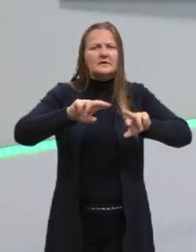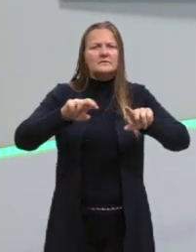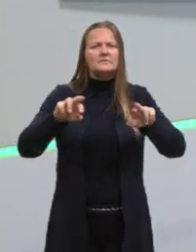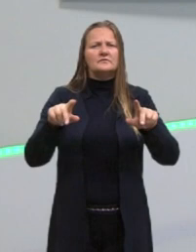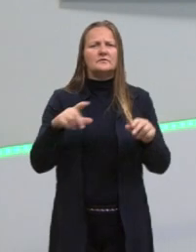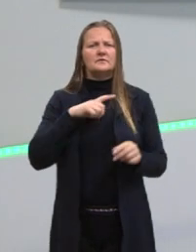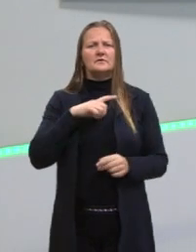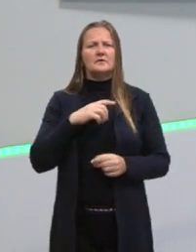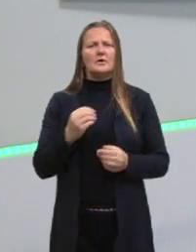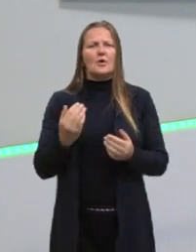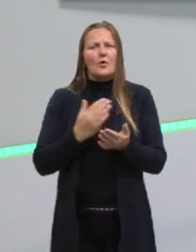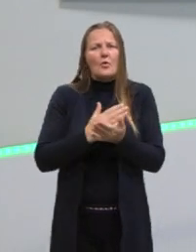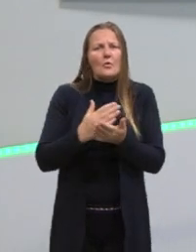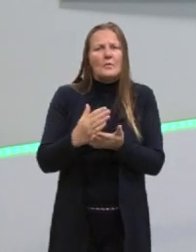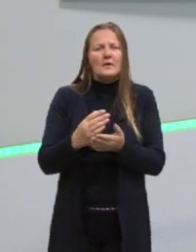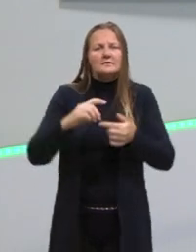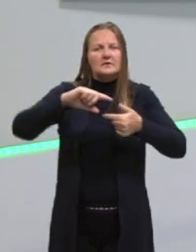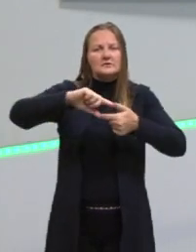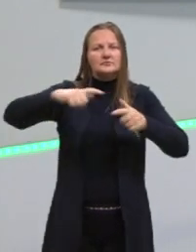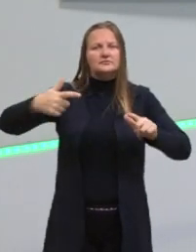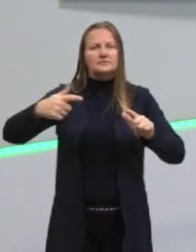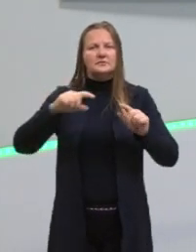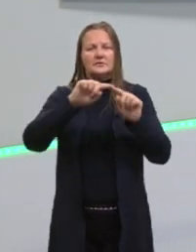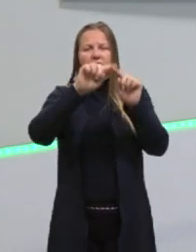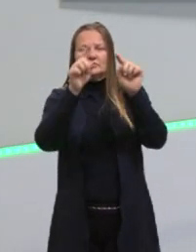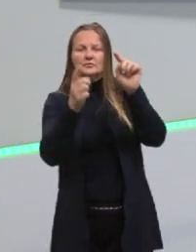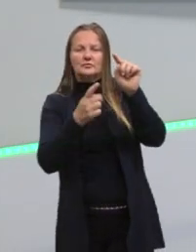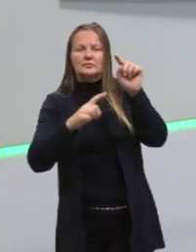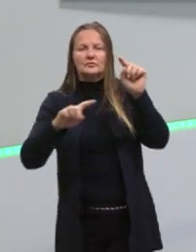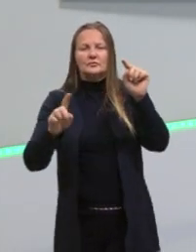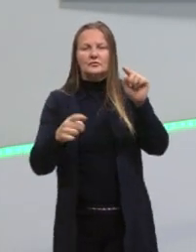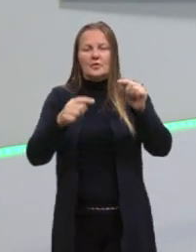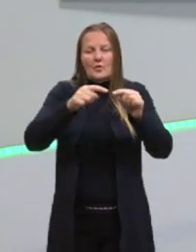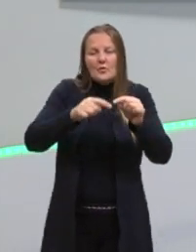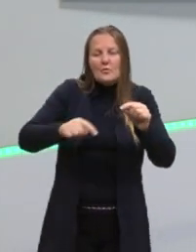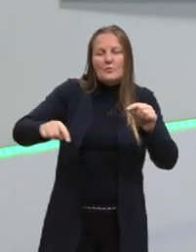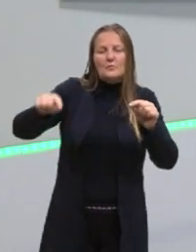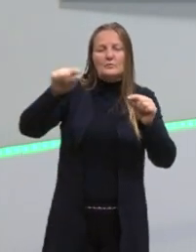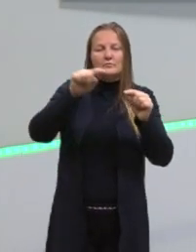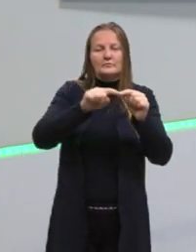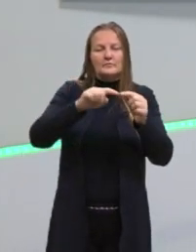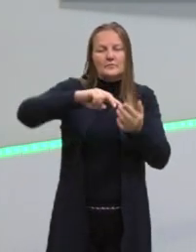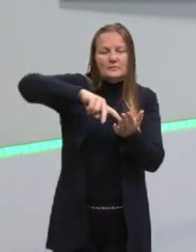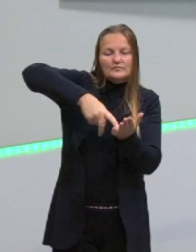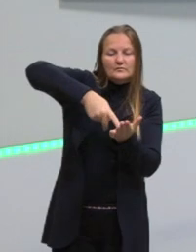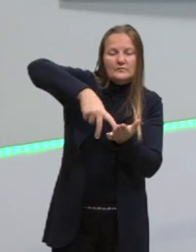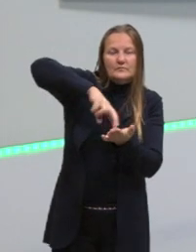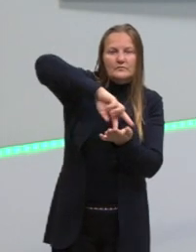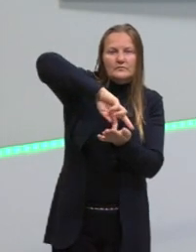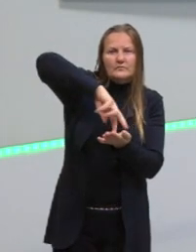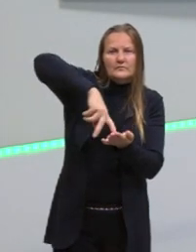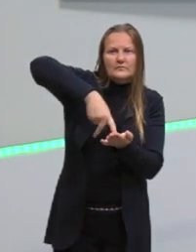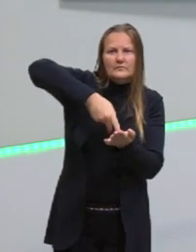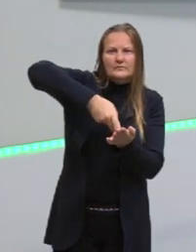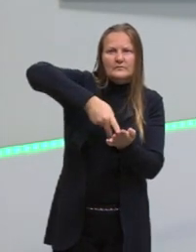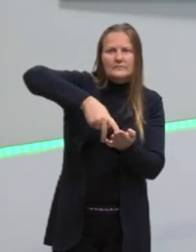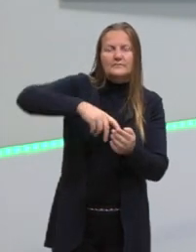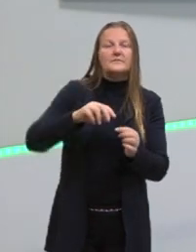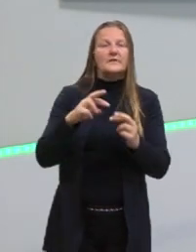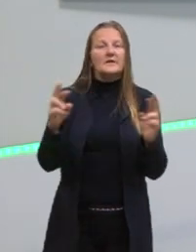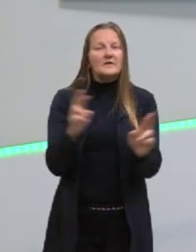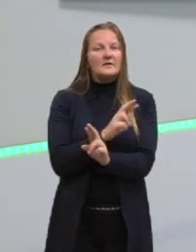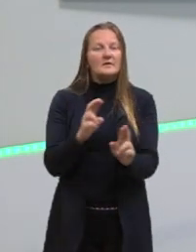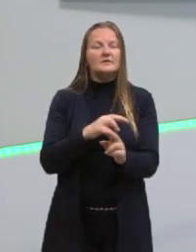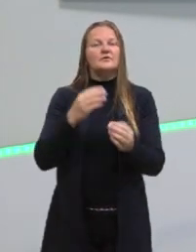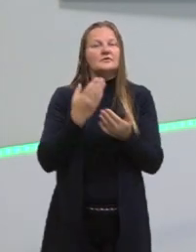um pouco dessa geometria curvilínea, o estudo da circunferência, trazendo todas essas relações que